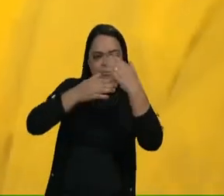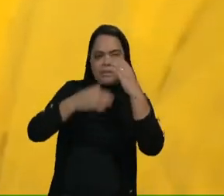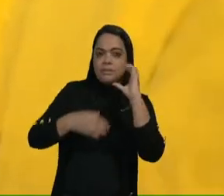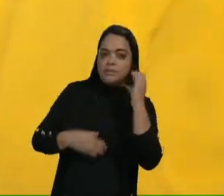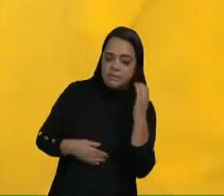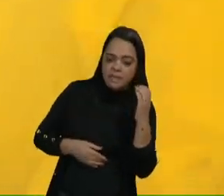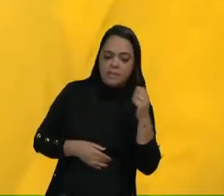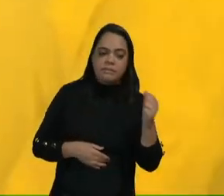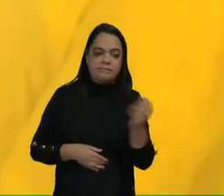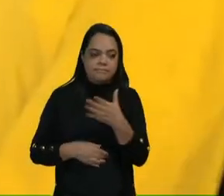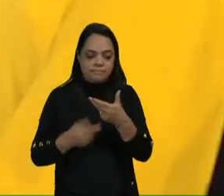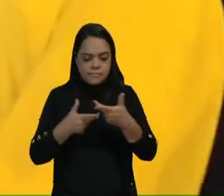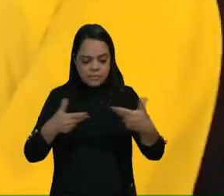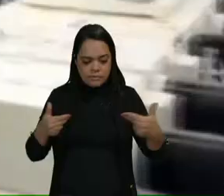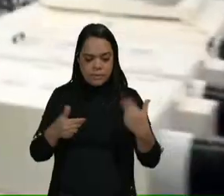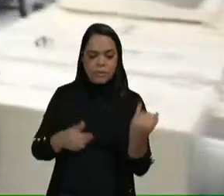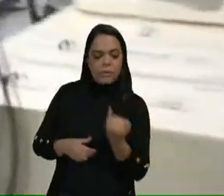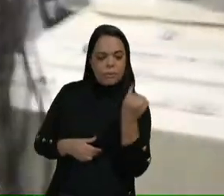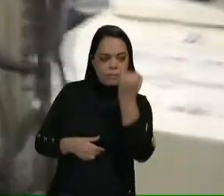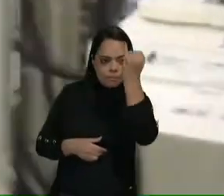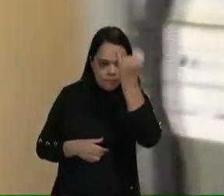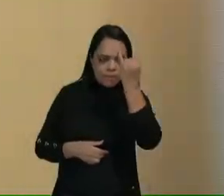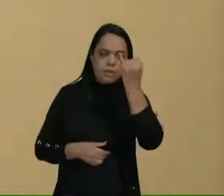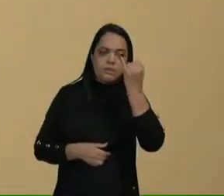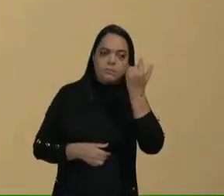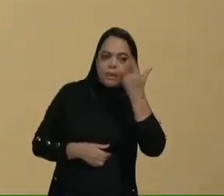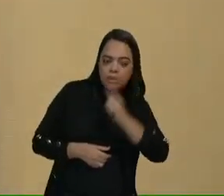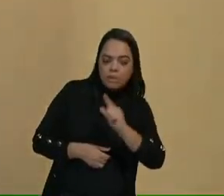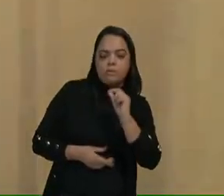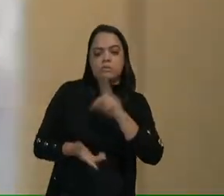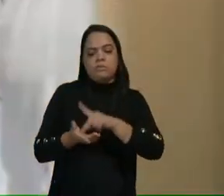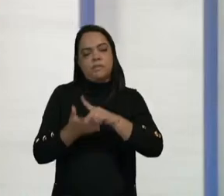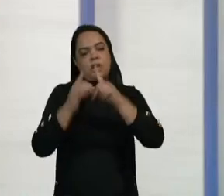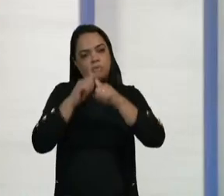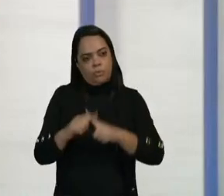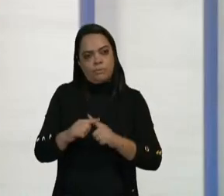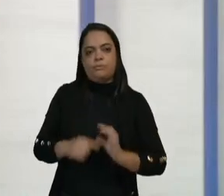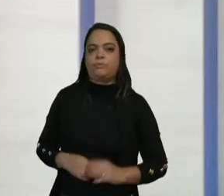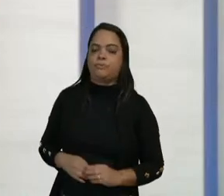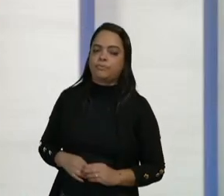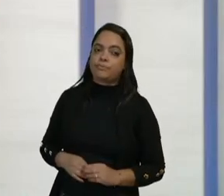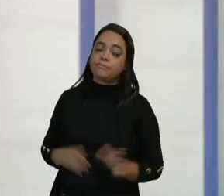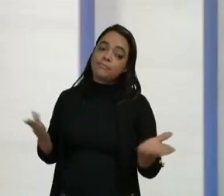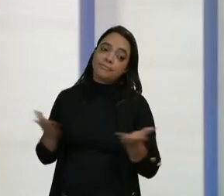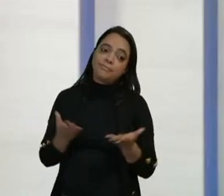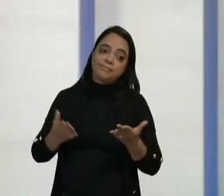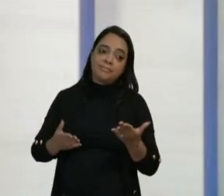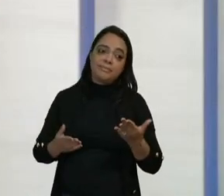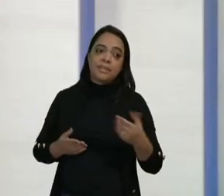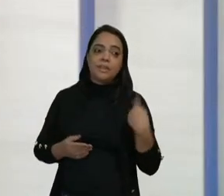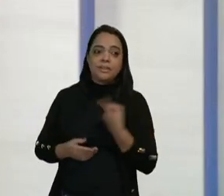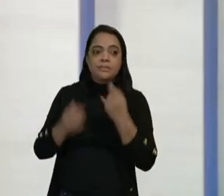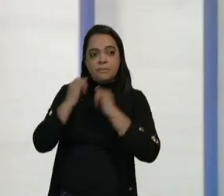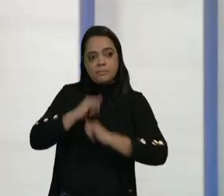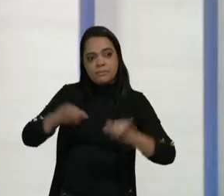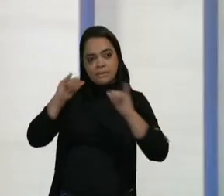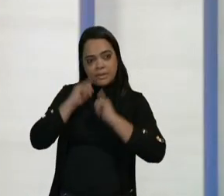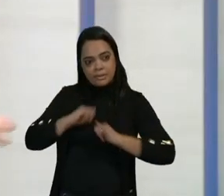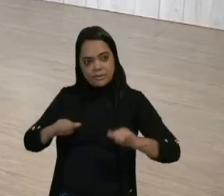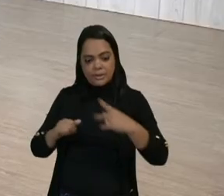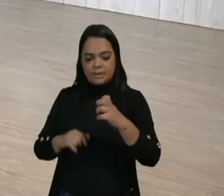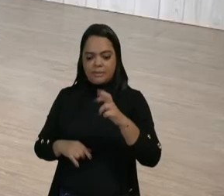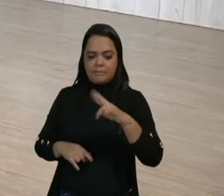e inovação como algo muito importante para que ela seja viável e competitiva. Vamos agora ao giro de notícias com